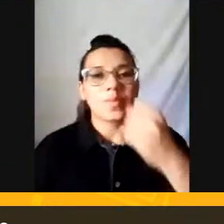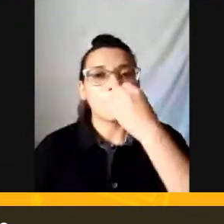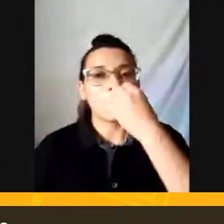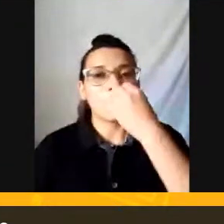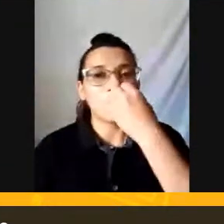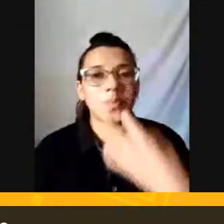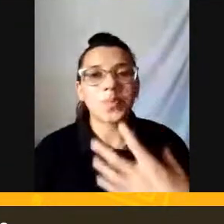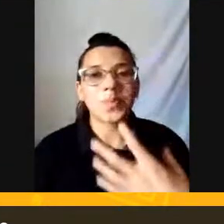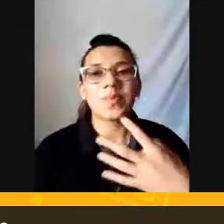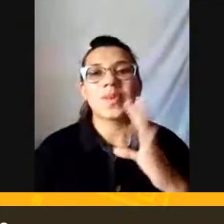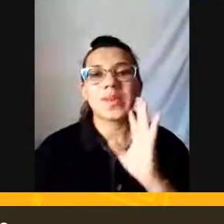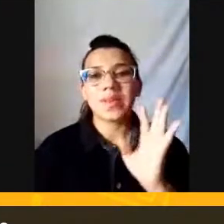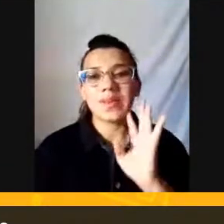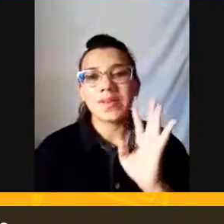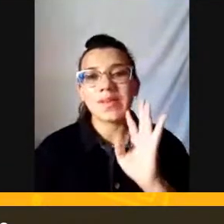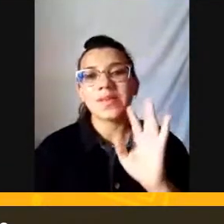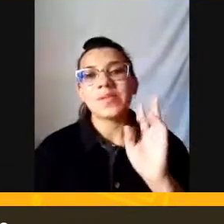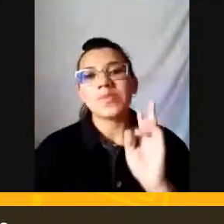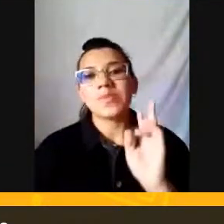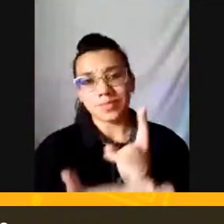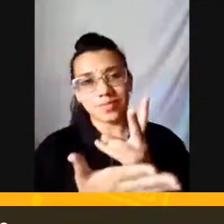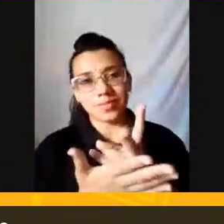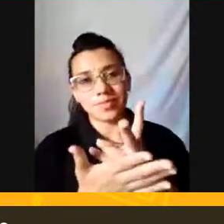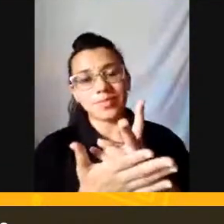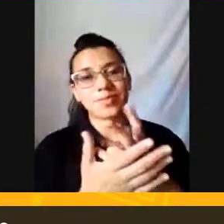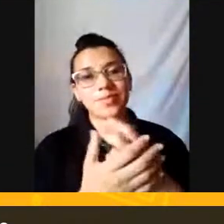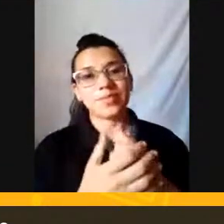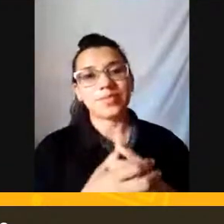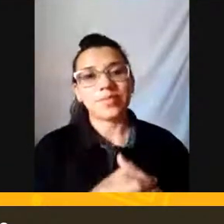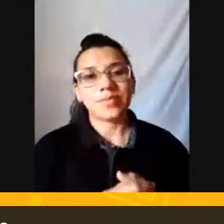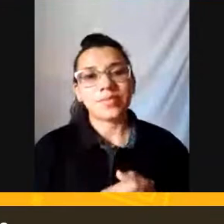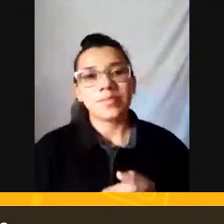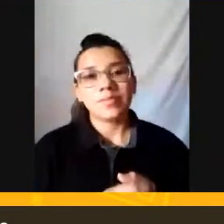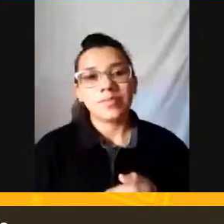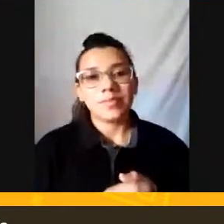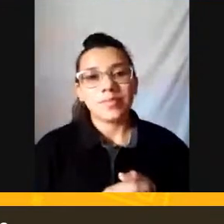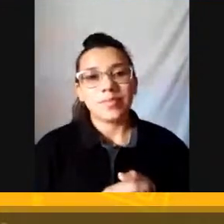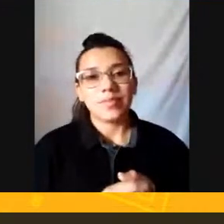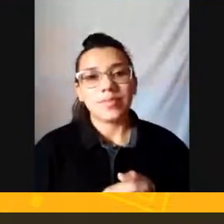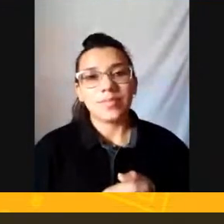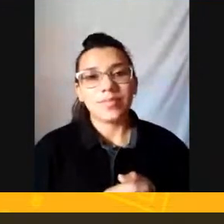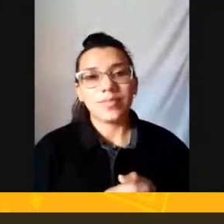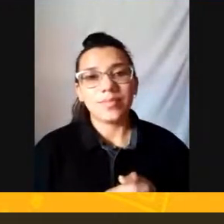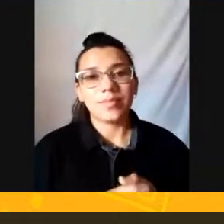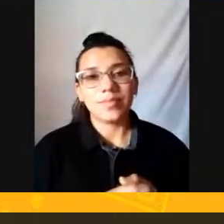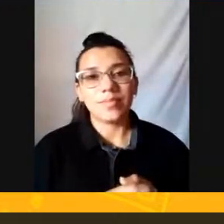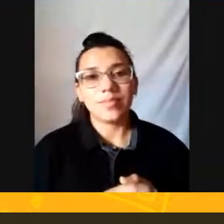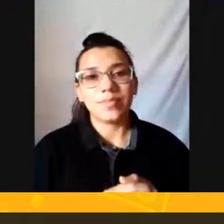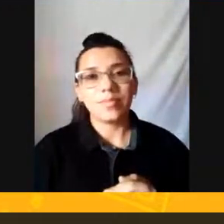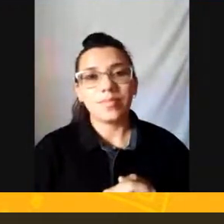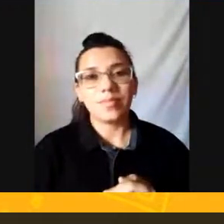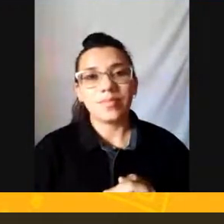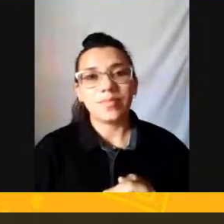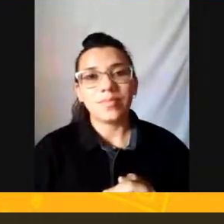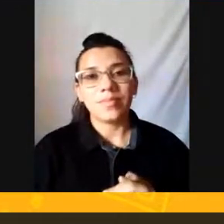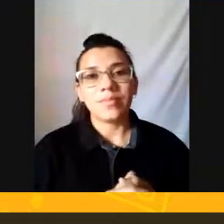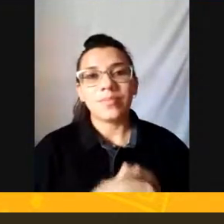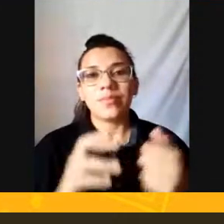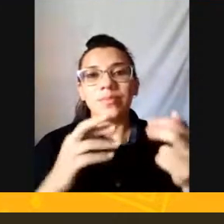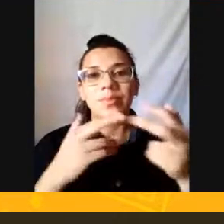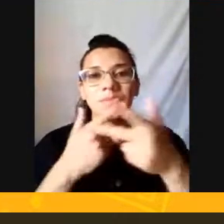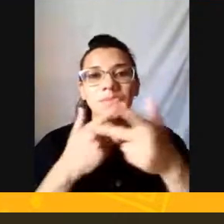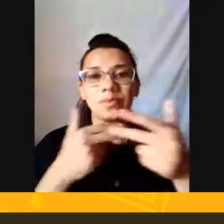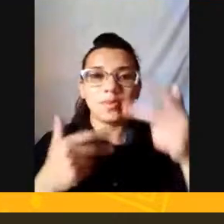Nascimento Adorado Aqui também O Elton Doutor Araújo Passini Almas Tocantins Beleza Bom